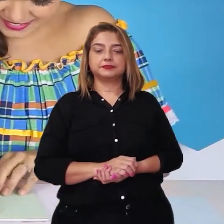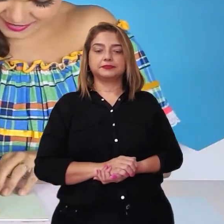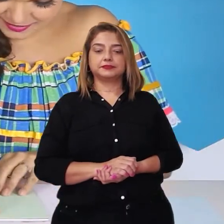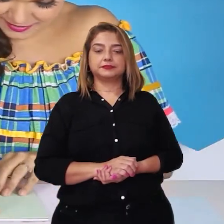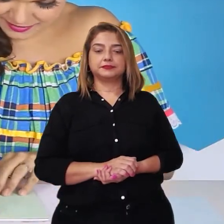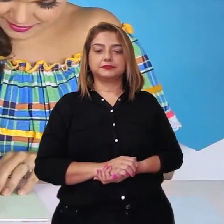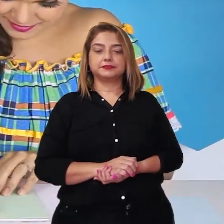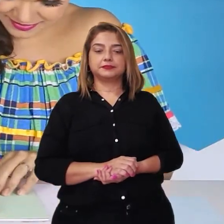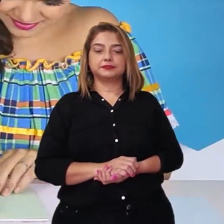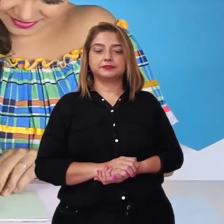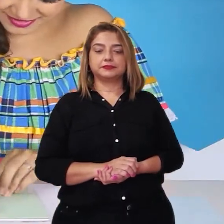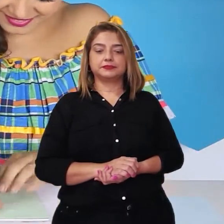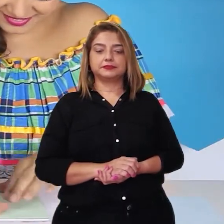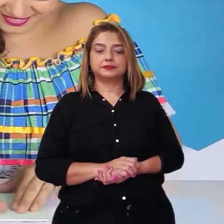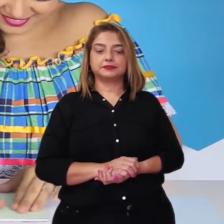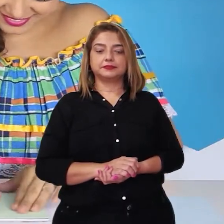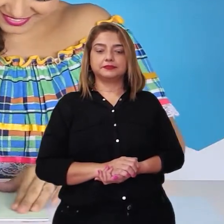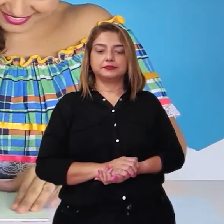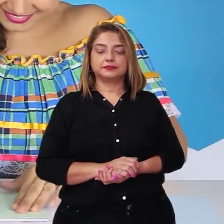Tô, hora.